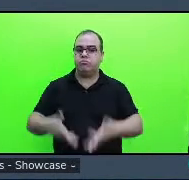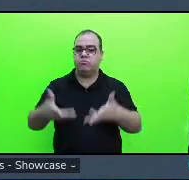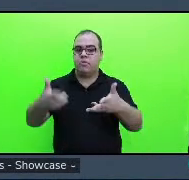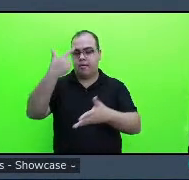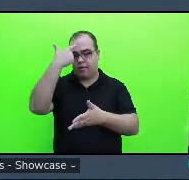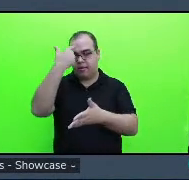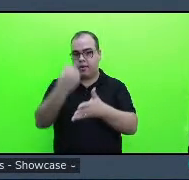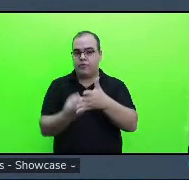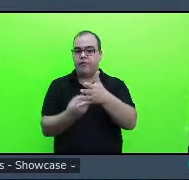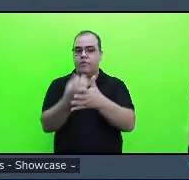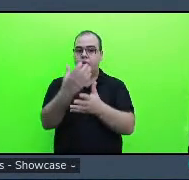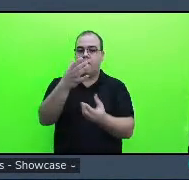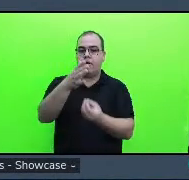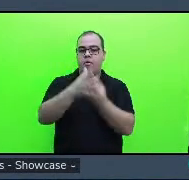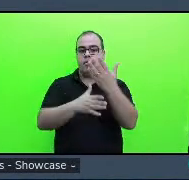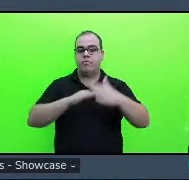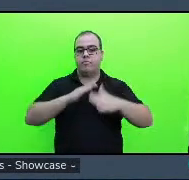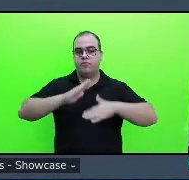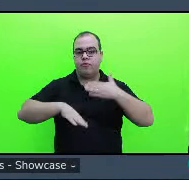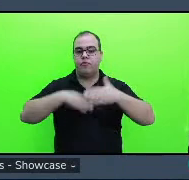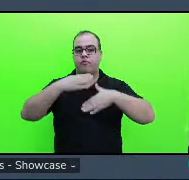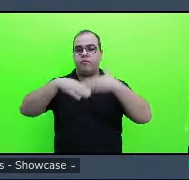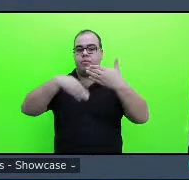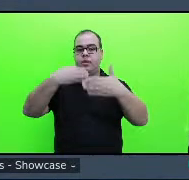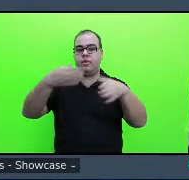desenvolvimento cognitivo das crianças